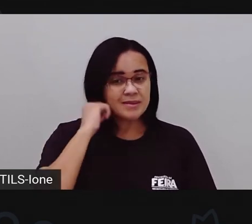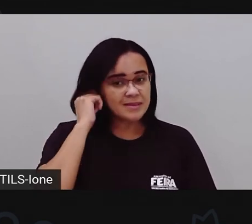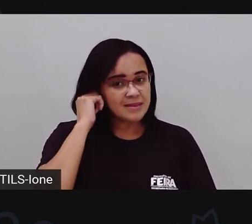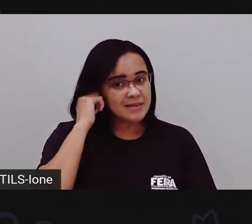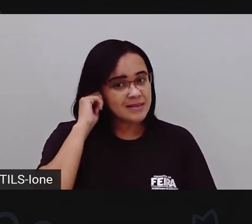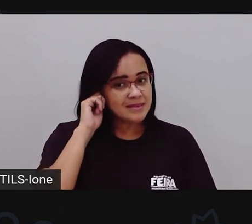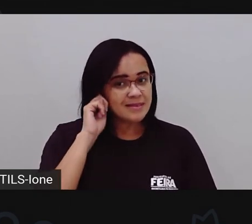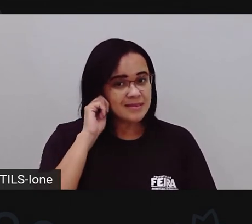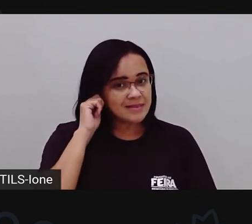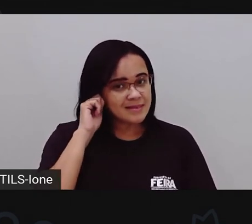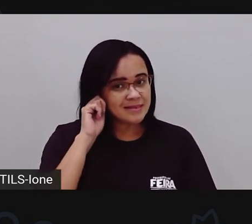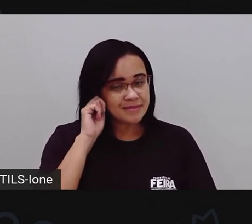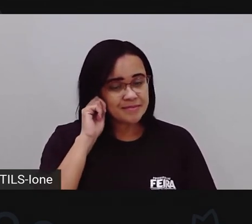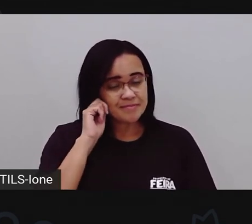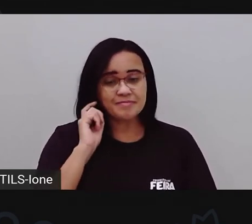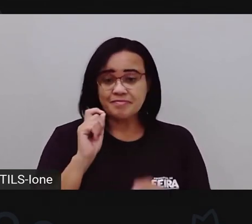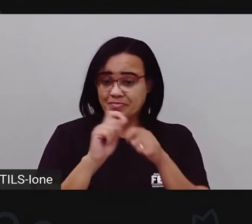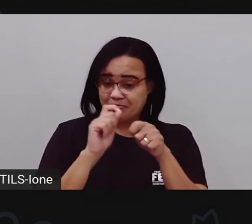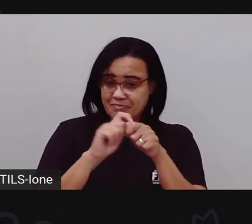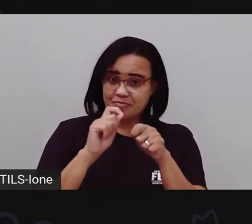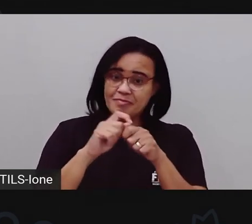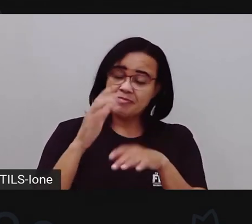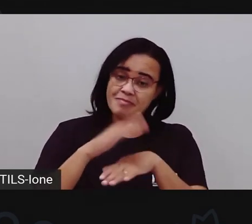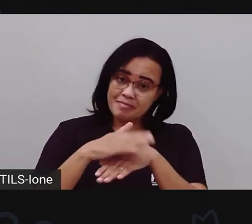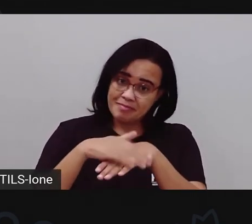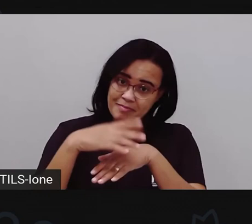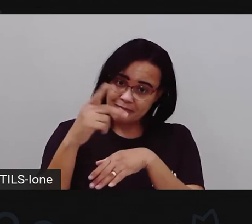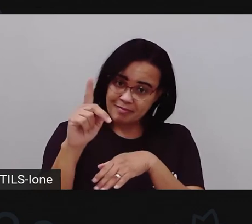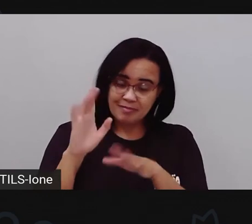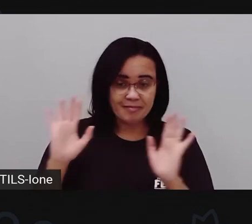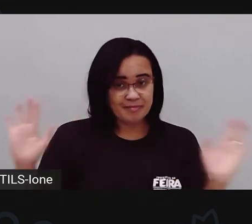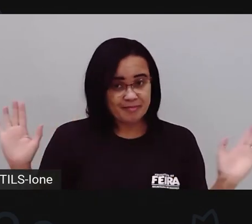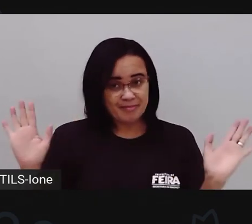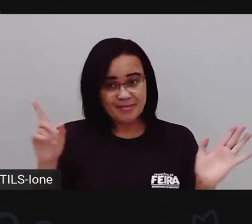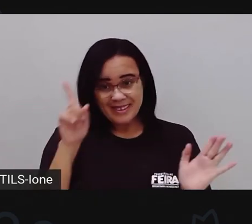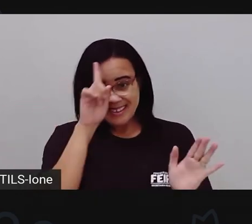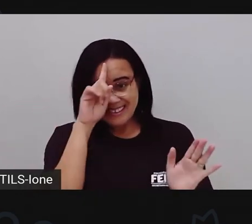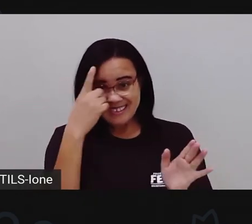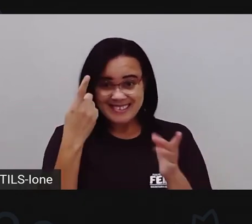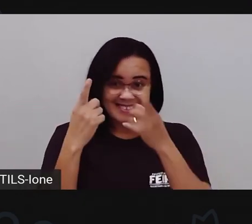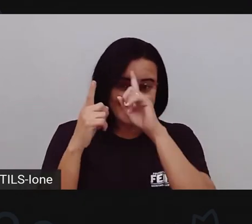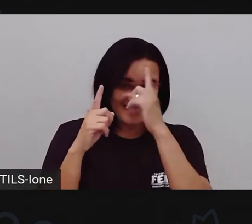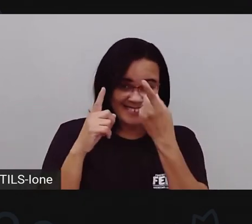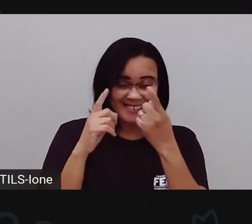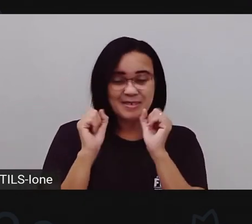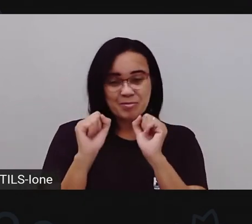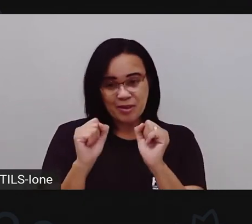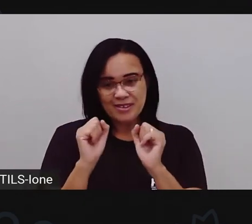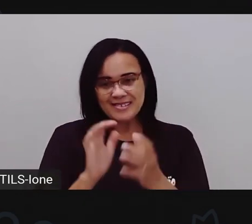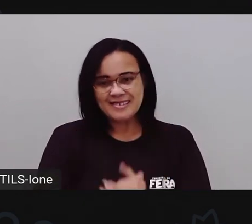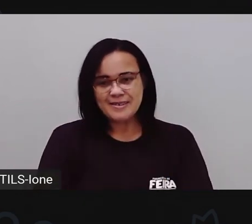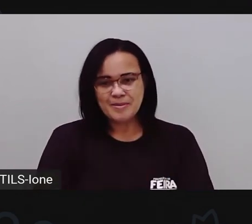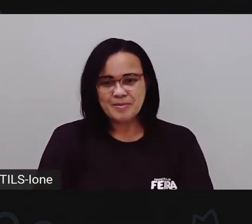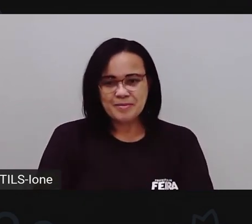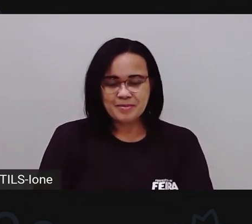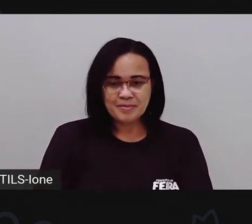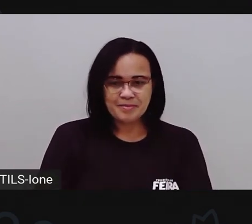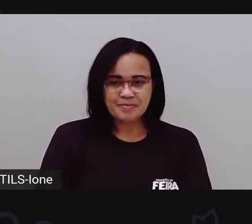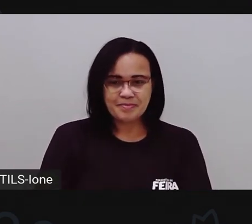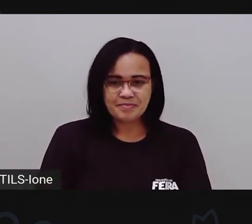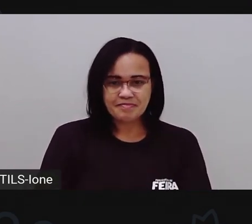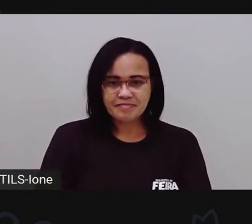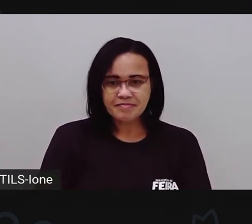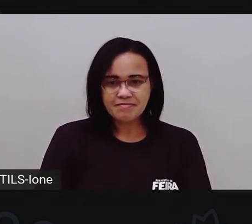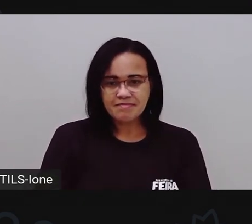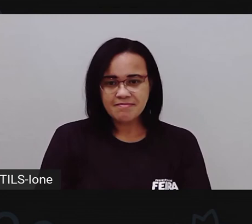bonequinho, você faz do jeito que você quiser. Usa a sua criatividade. A Pro, eu quis fazer o boneco. Aí você pode fazer